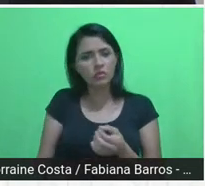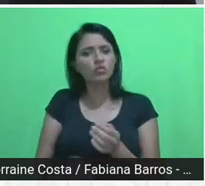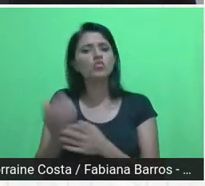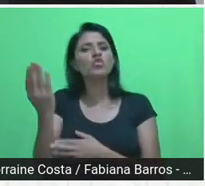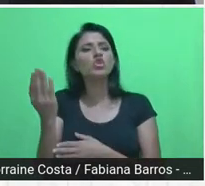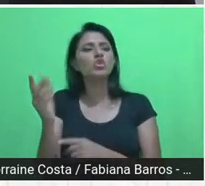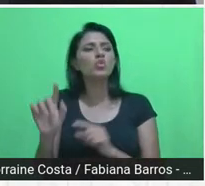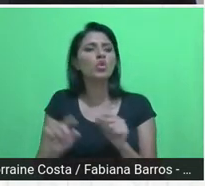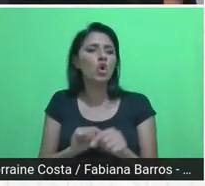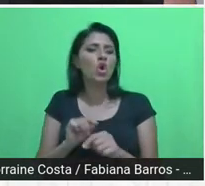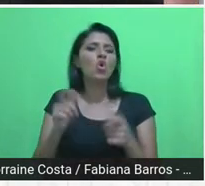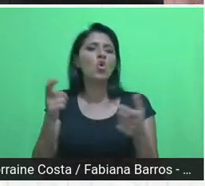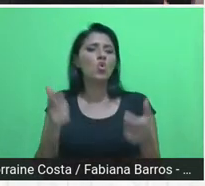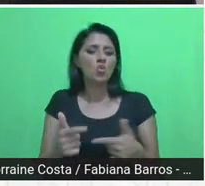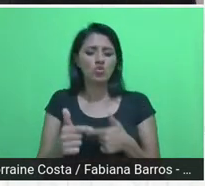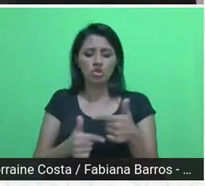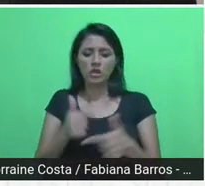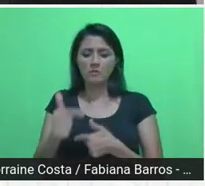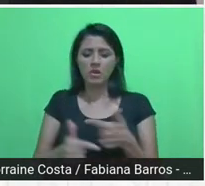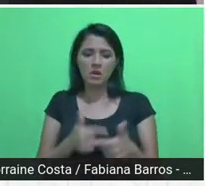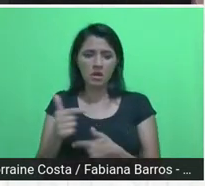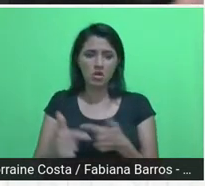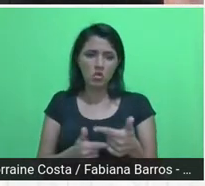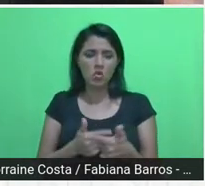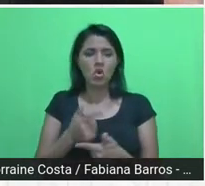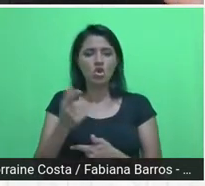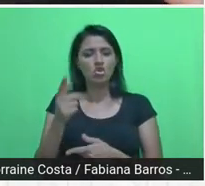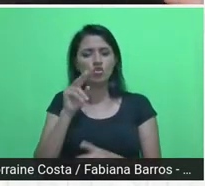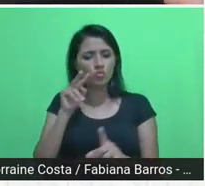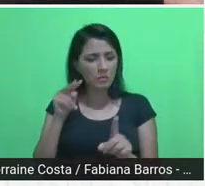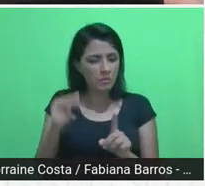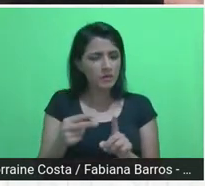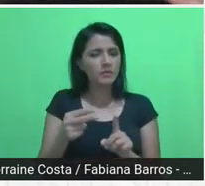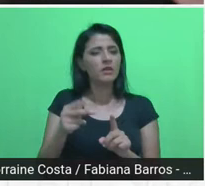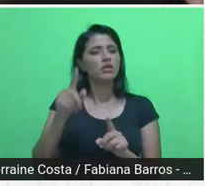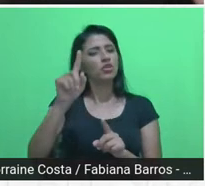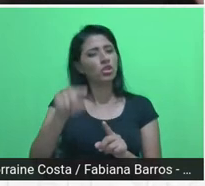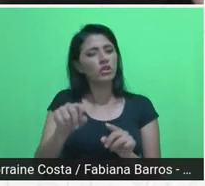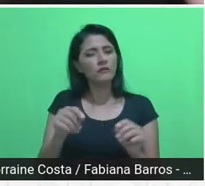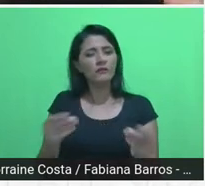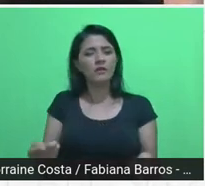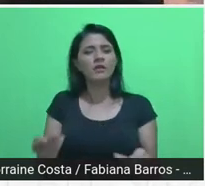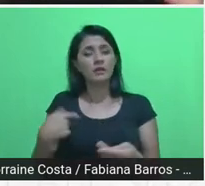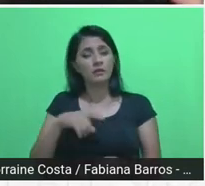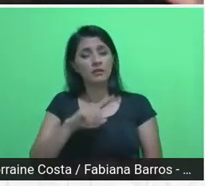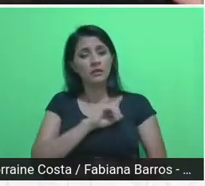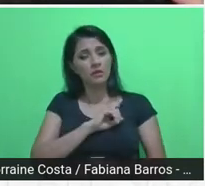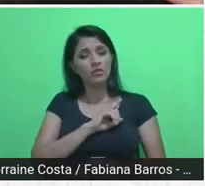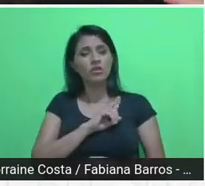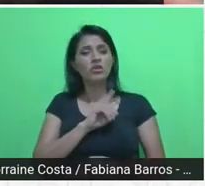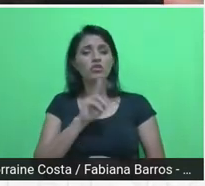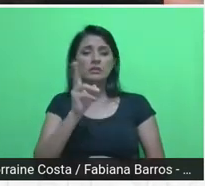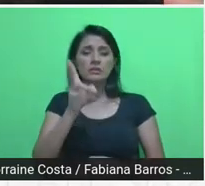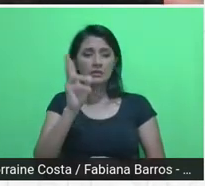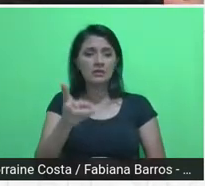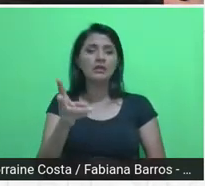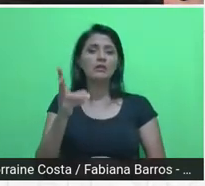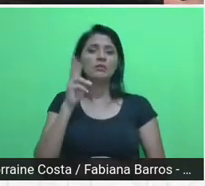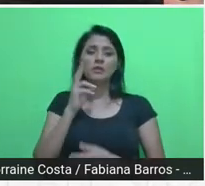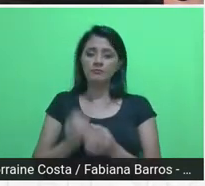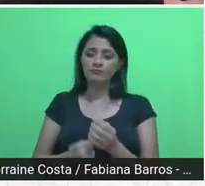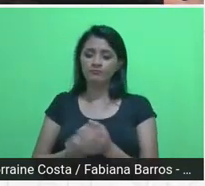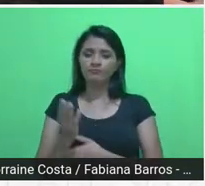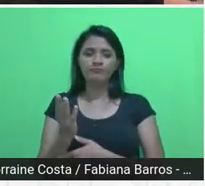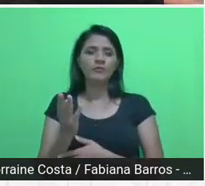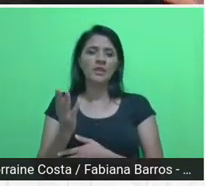campo de trabalho de uma ótica que a gente sempre construiu no